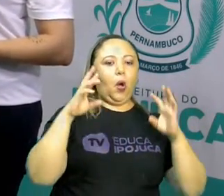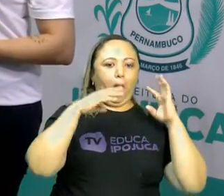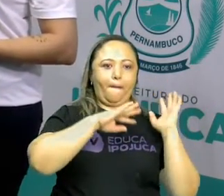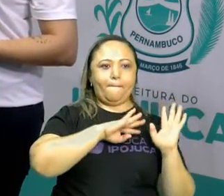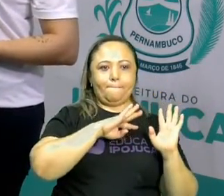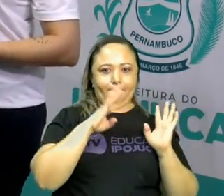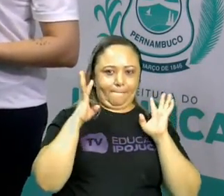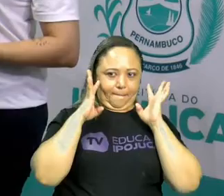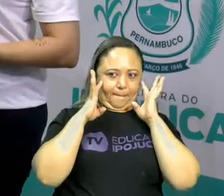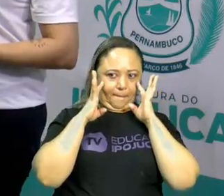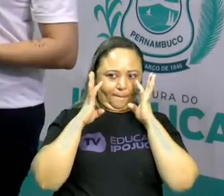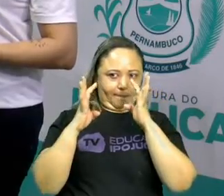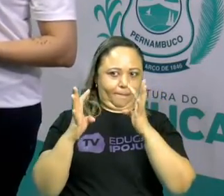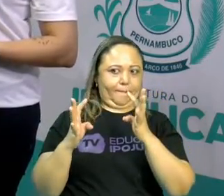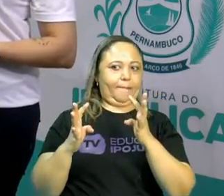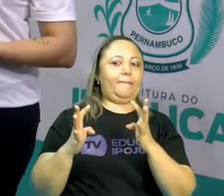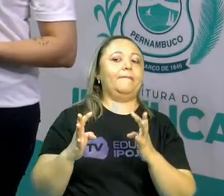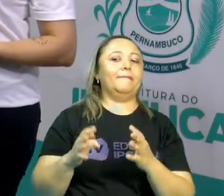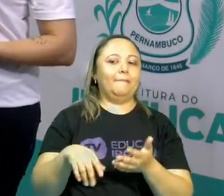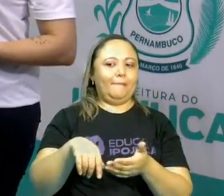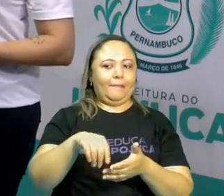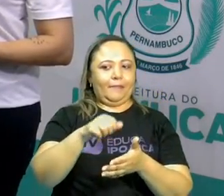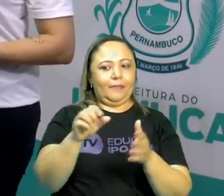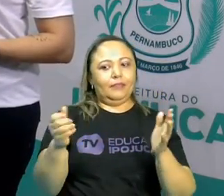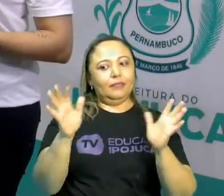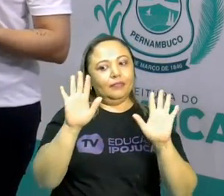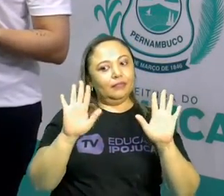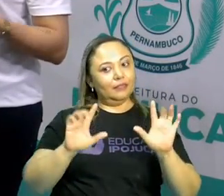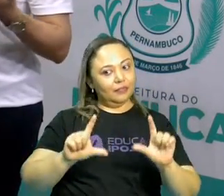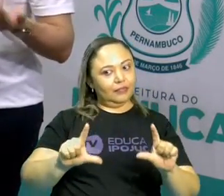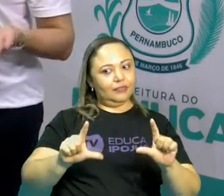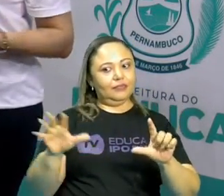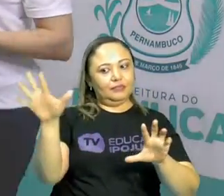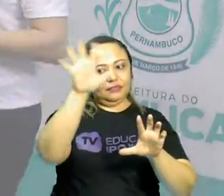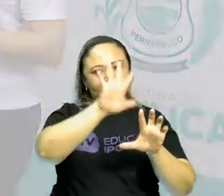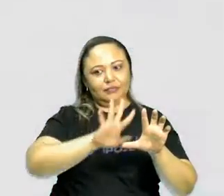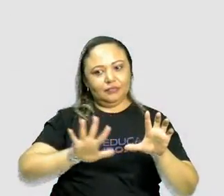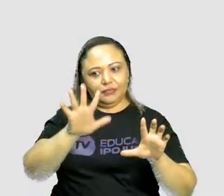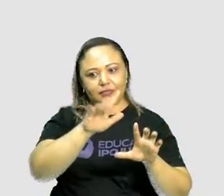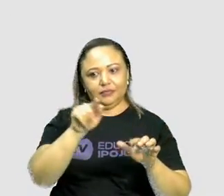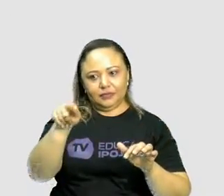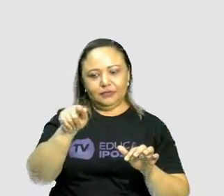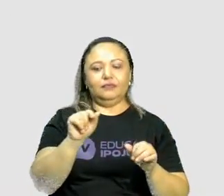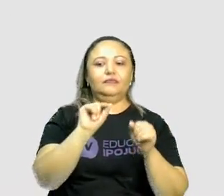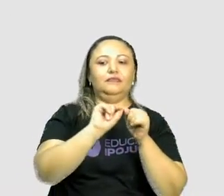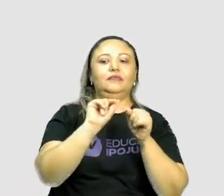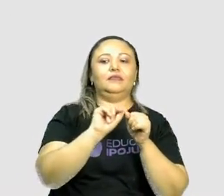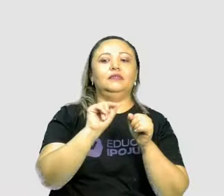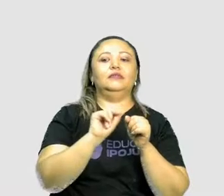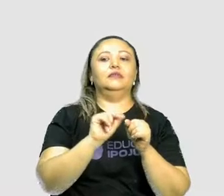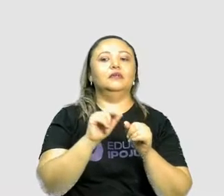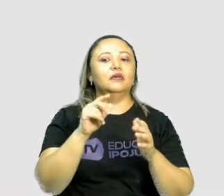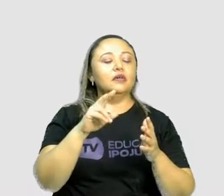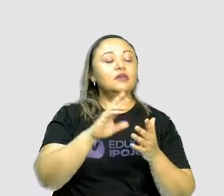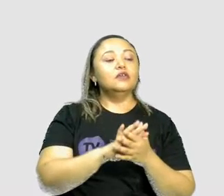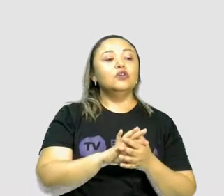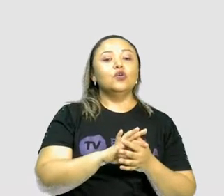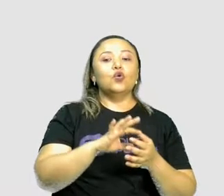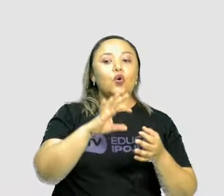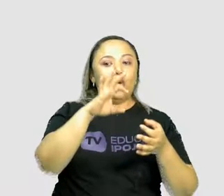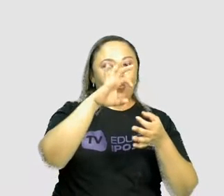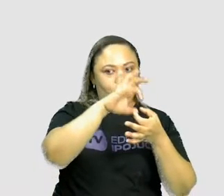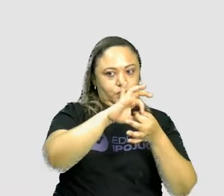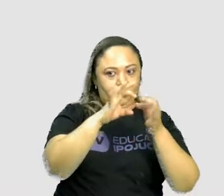charge abaixo e produza uma fala para o balão. Fazendo uso da intertextualidade com o conto Chapeuzinho